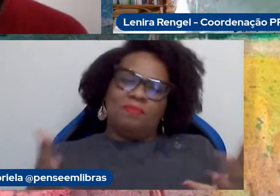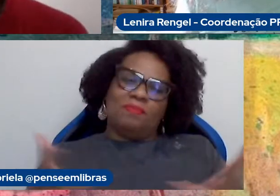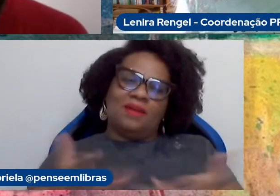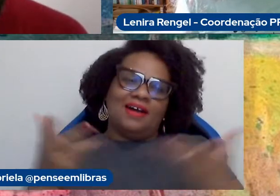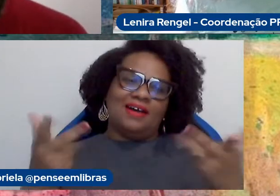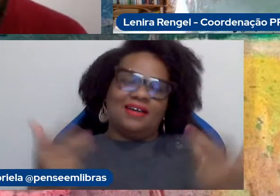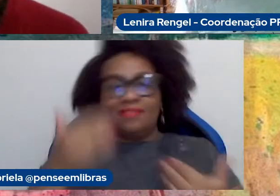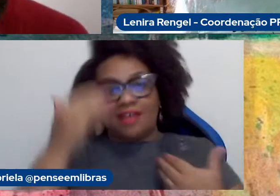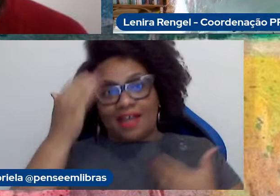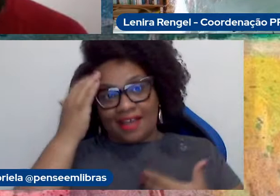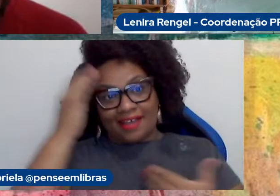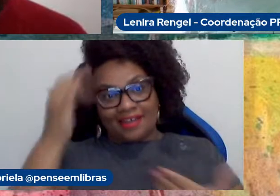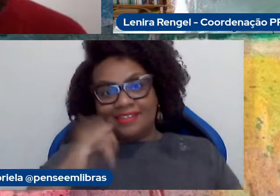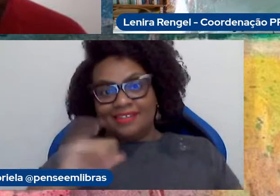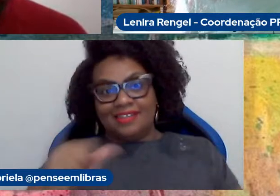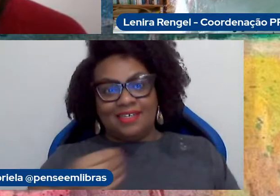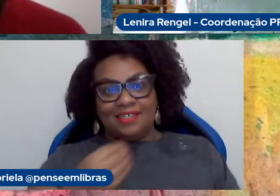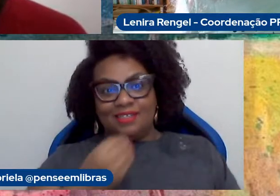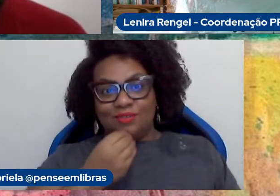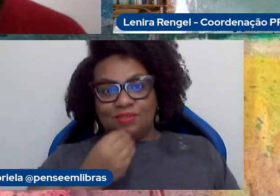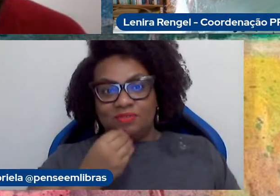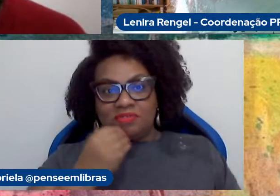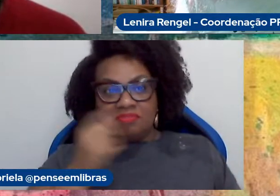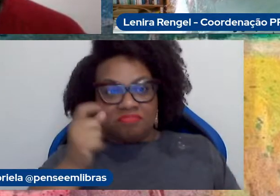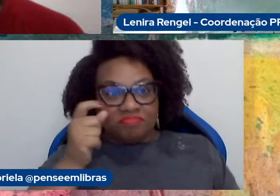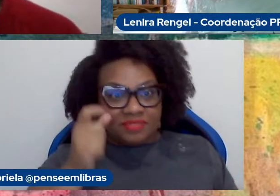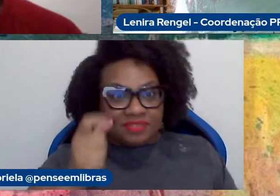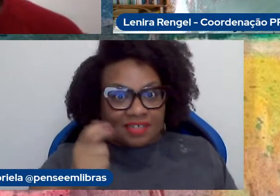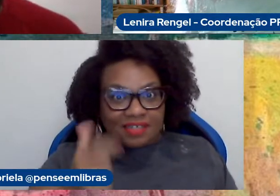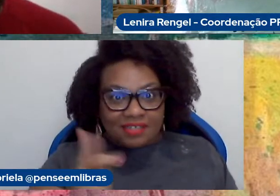ver se alguém não está interessado nisso. Então,